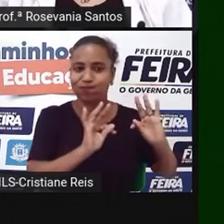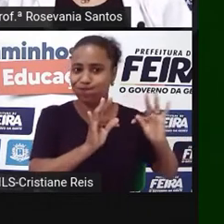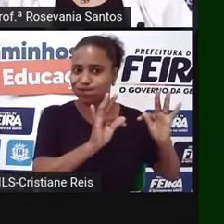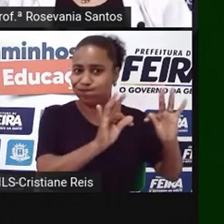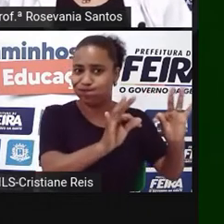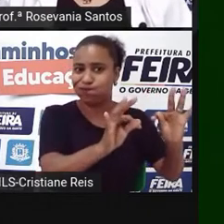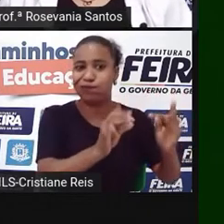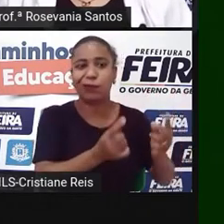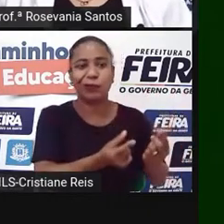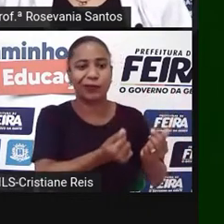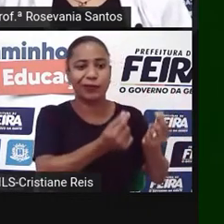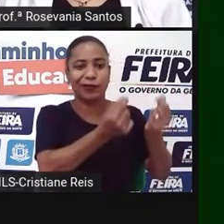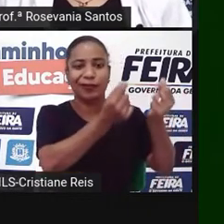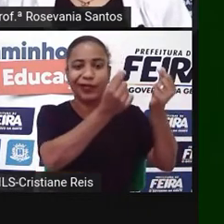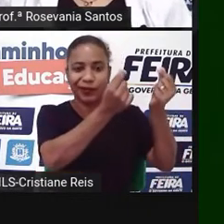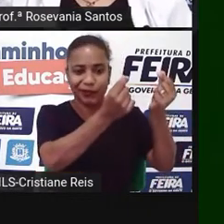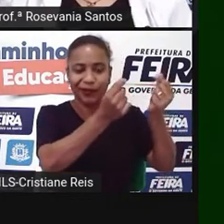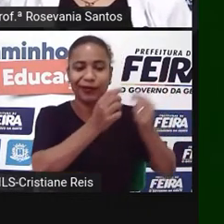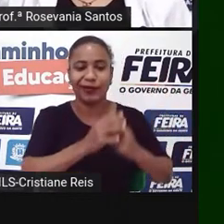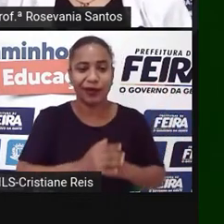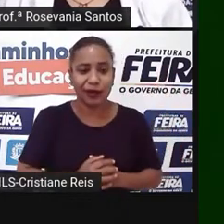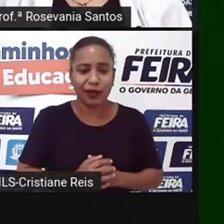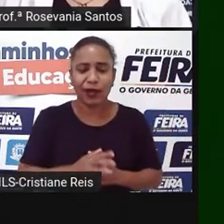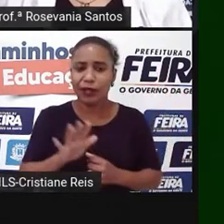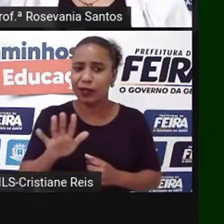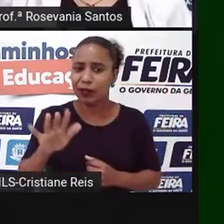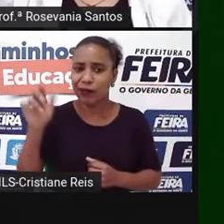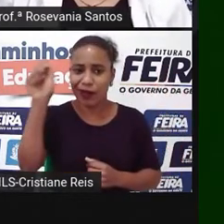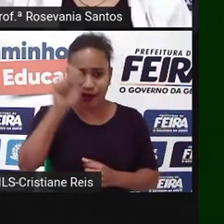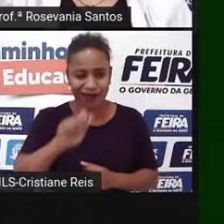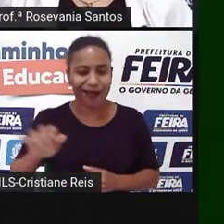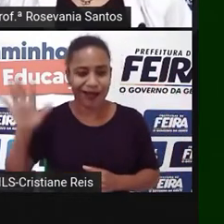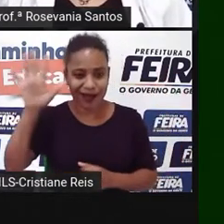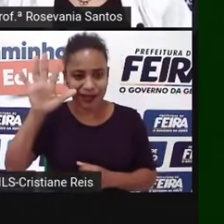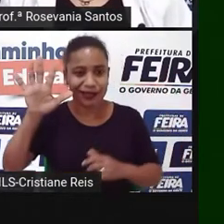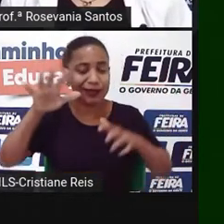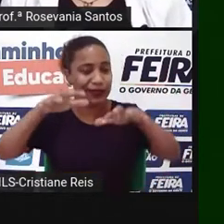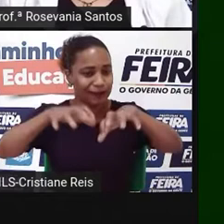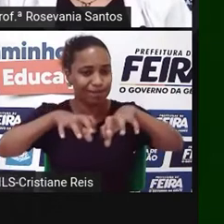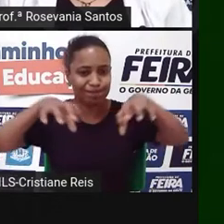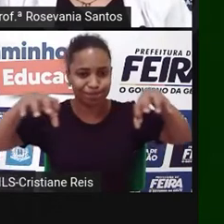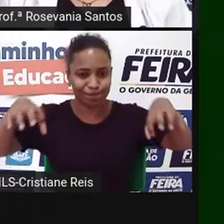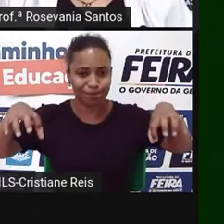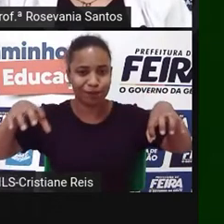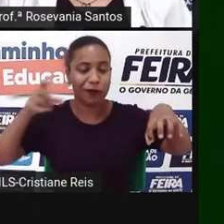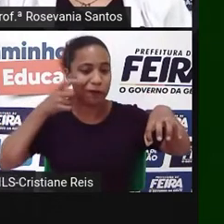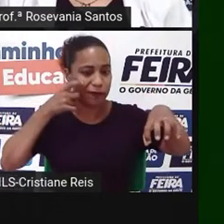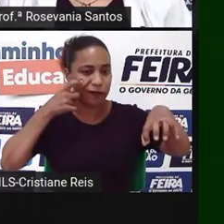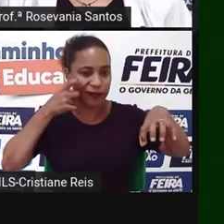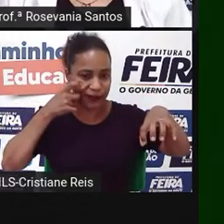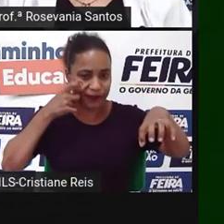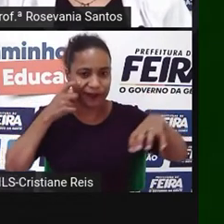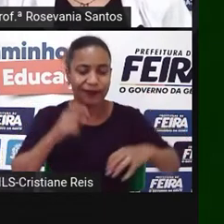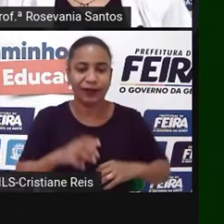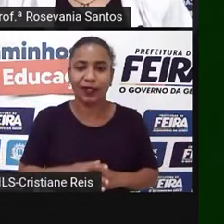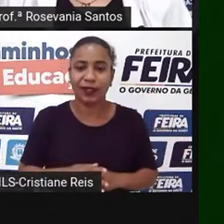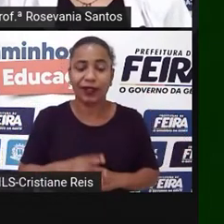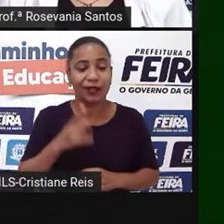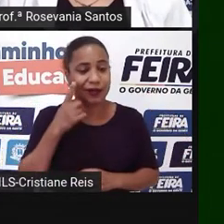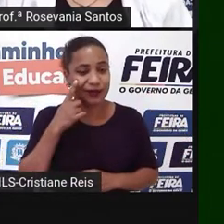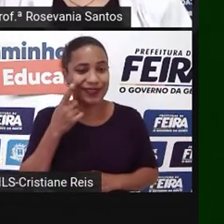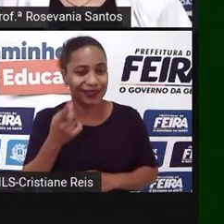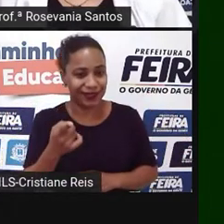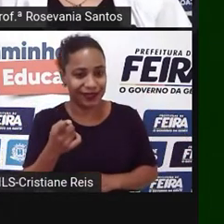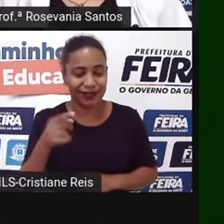Então, não tem como você estudar a economia da Ásia se você não setorizar. Então, está aqui a divisão regional, né? O Oriente